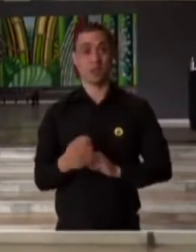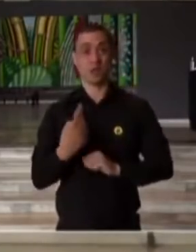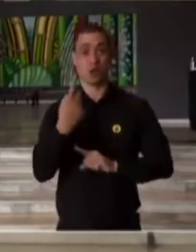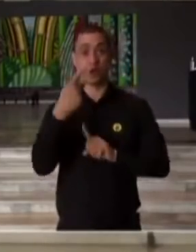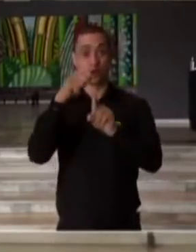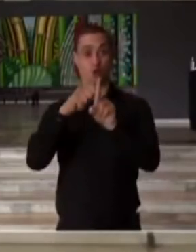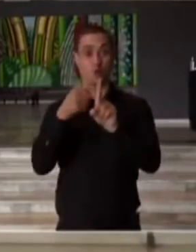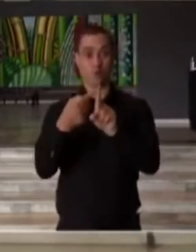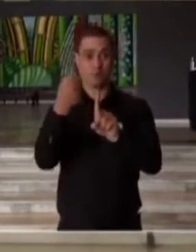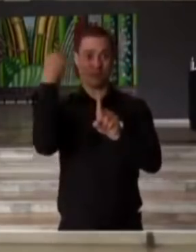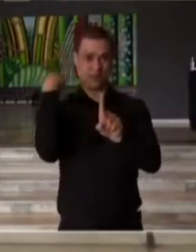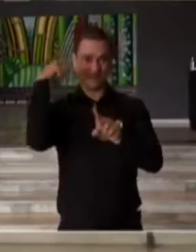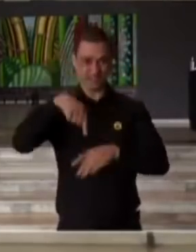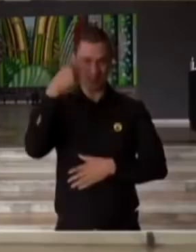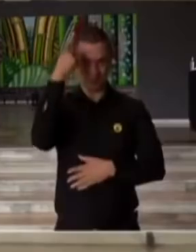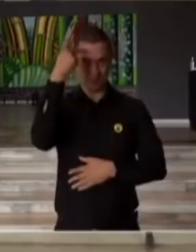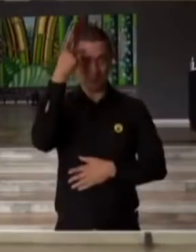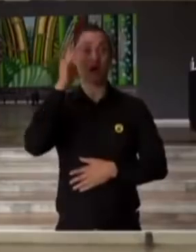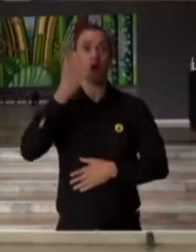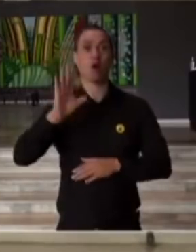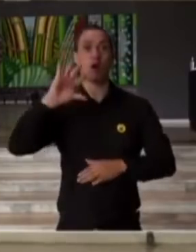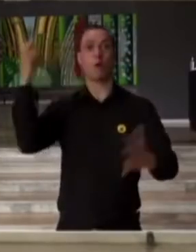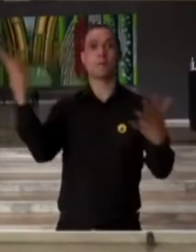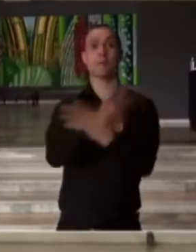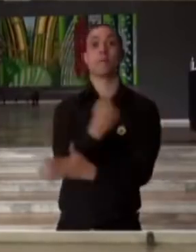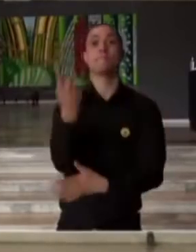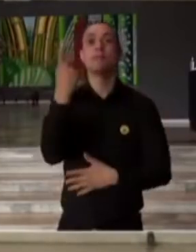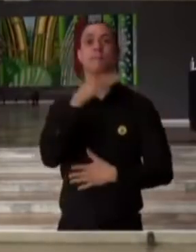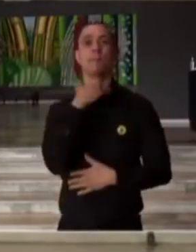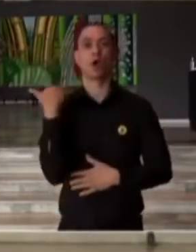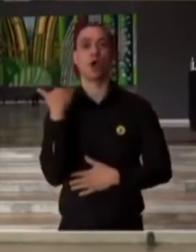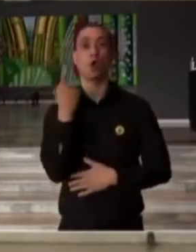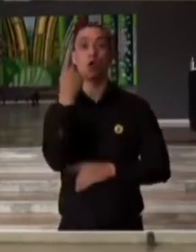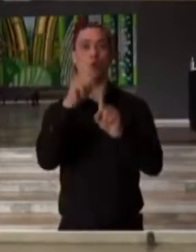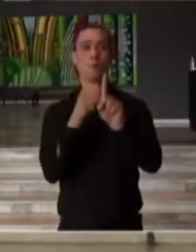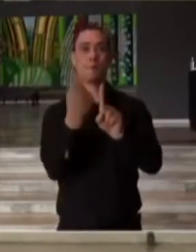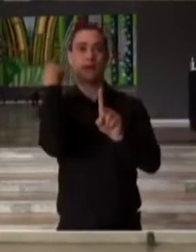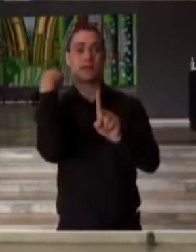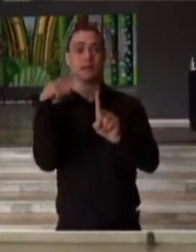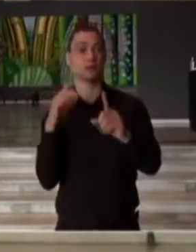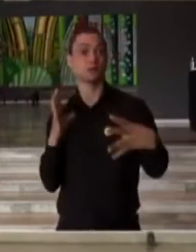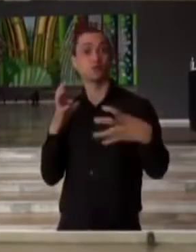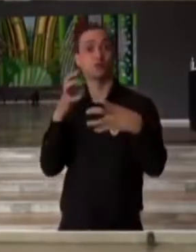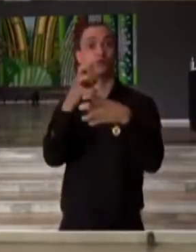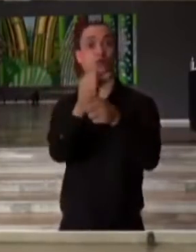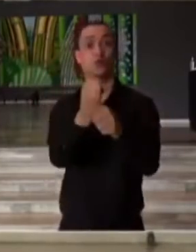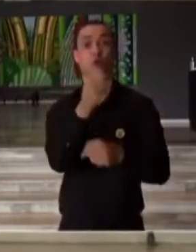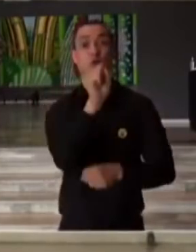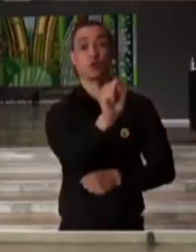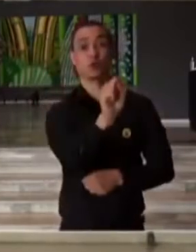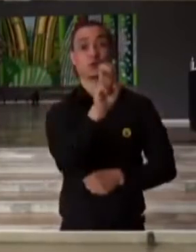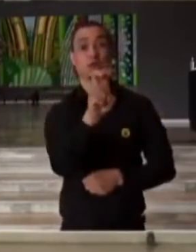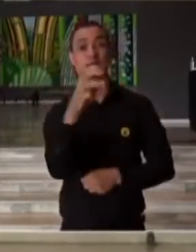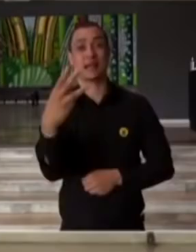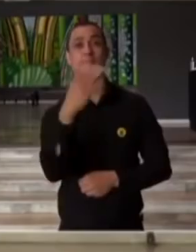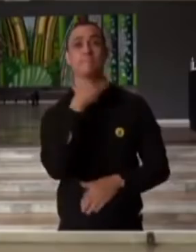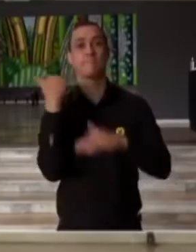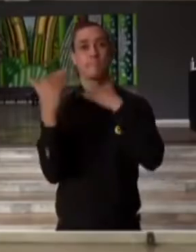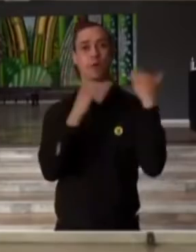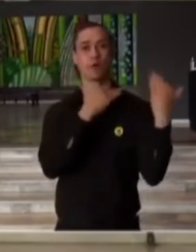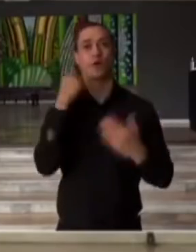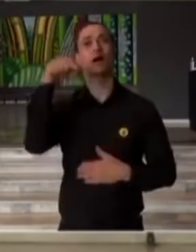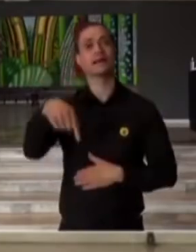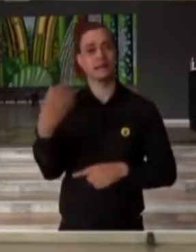aqui em São Paulo, tínhamos a primeira morte. Hoje já são 853 mortes